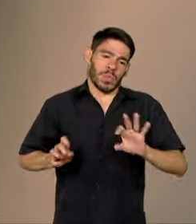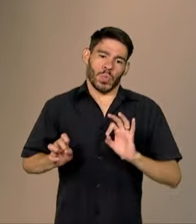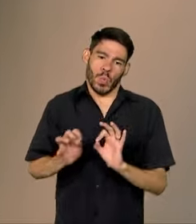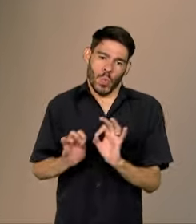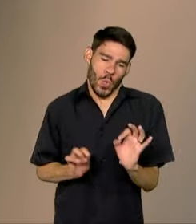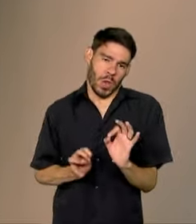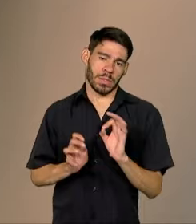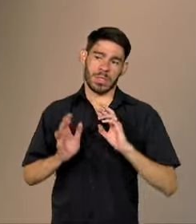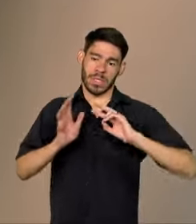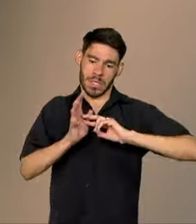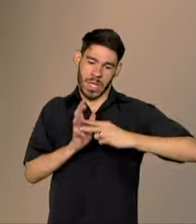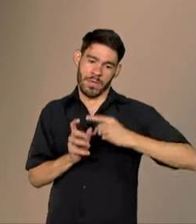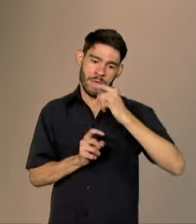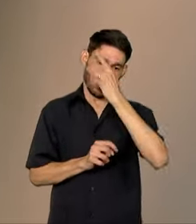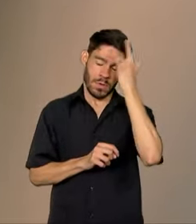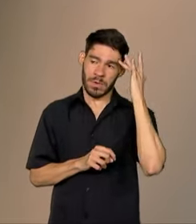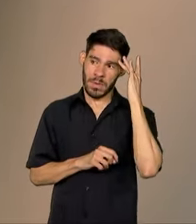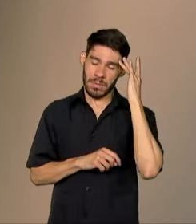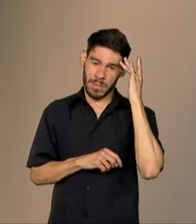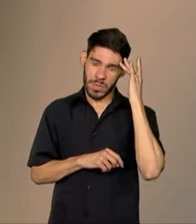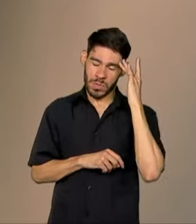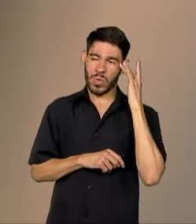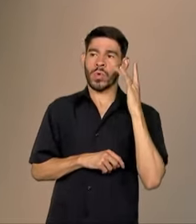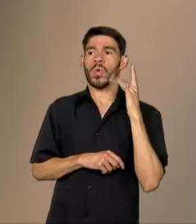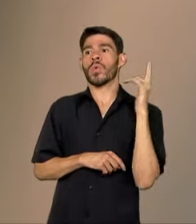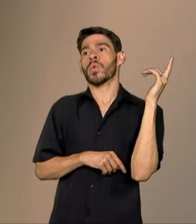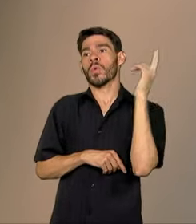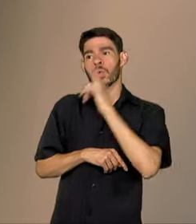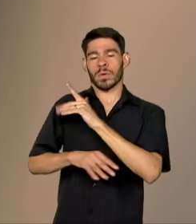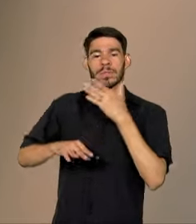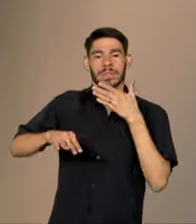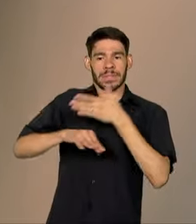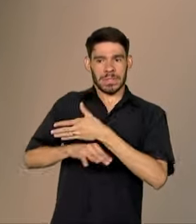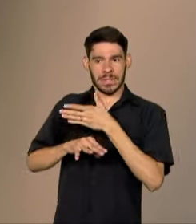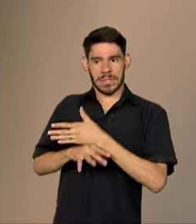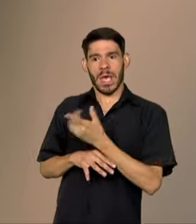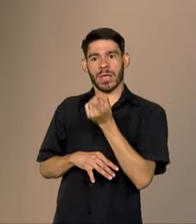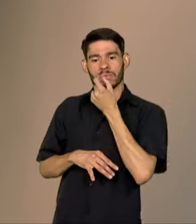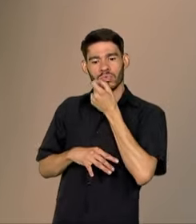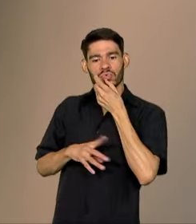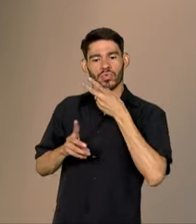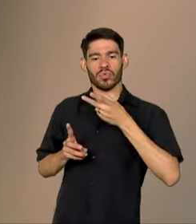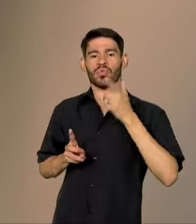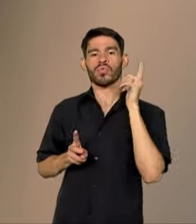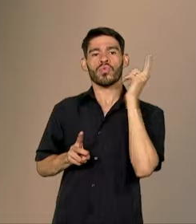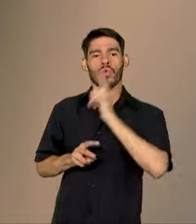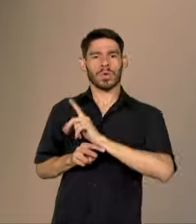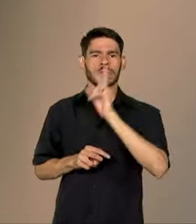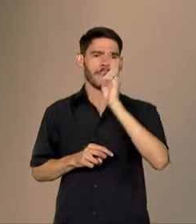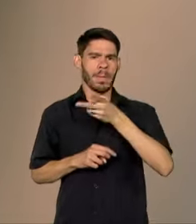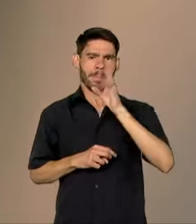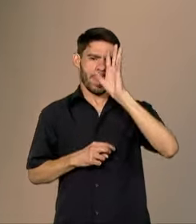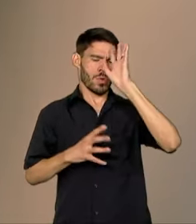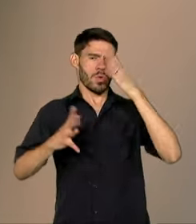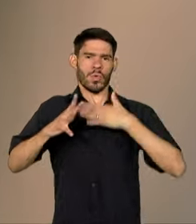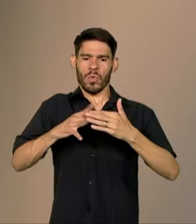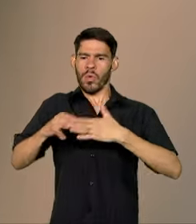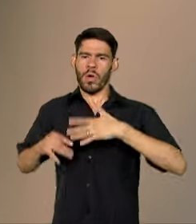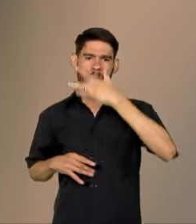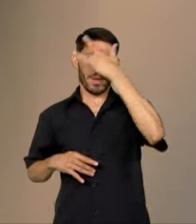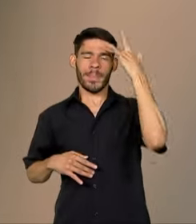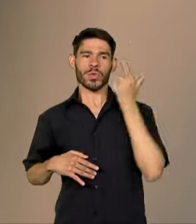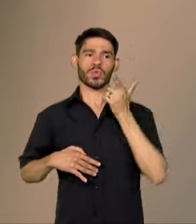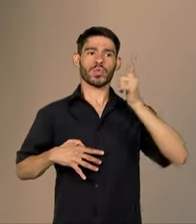seja, quando a pessoa consegue chegar, quando ela tem acesso, ela consegue os mesmos resultados de qualquer outra pessoa.